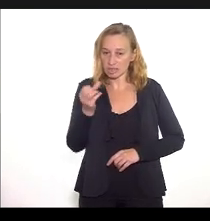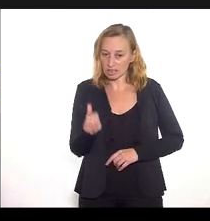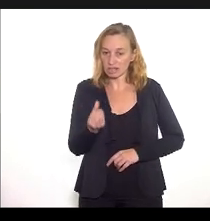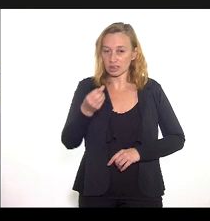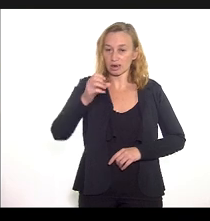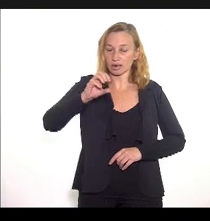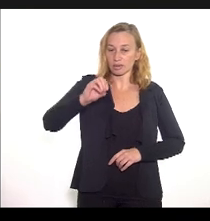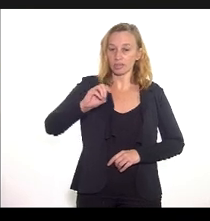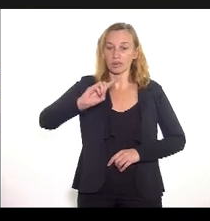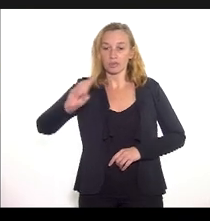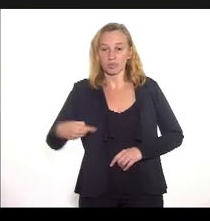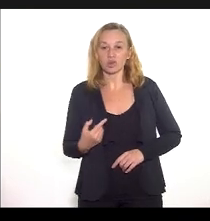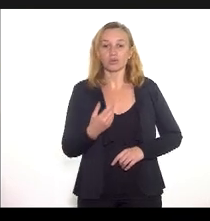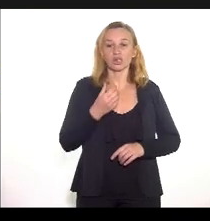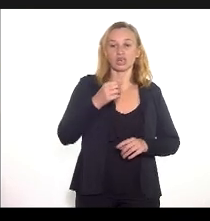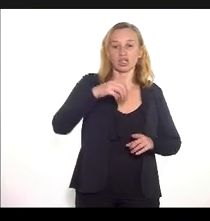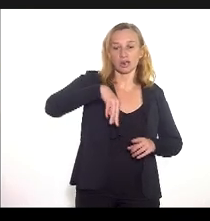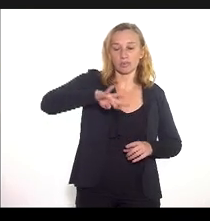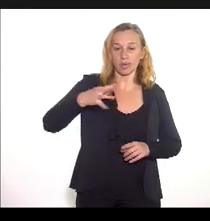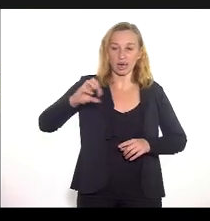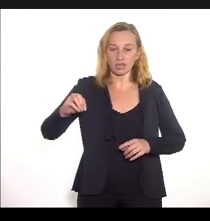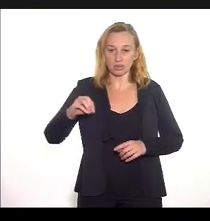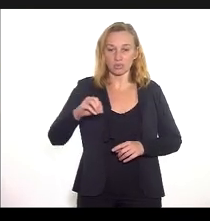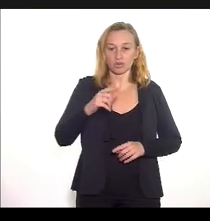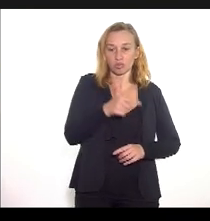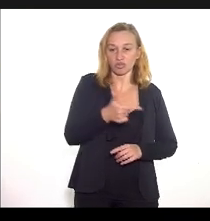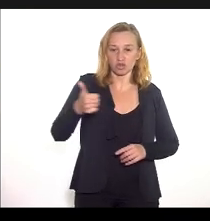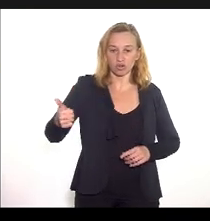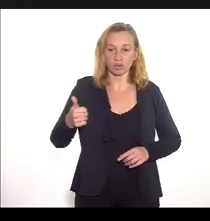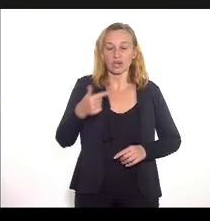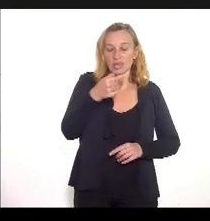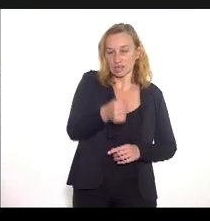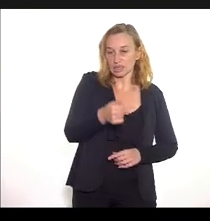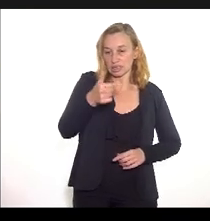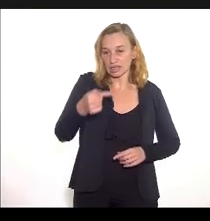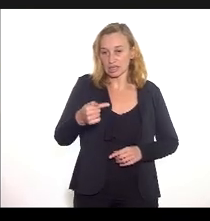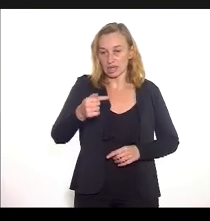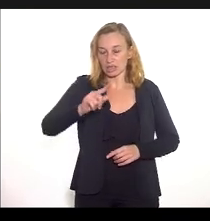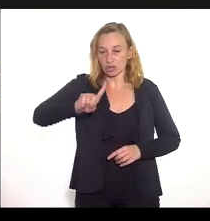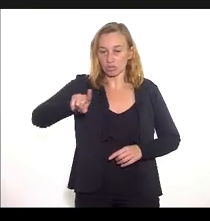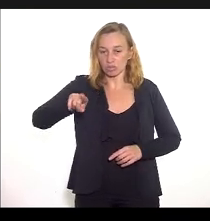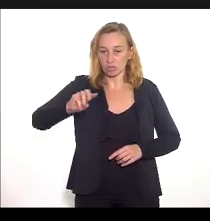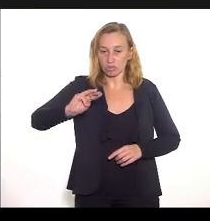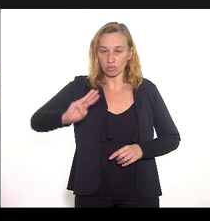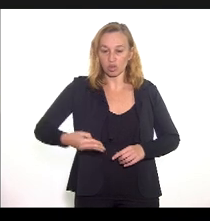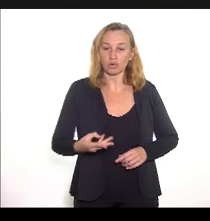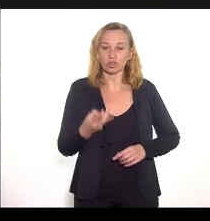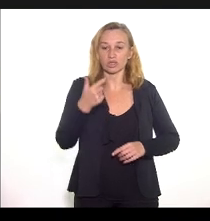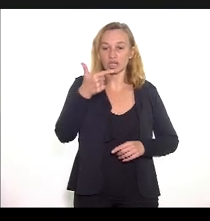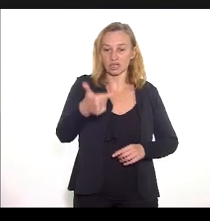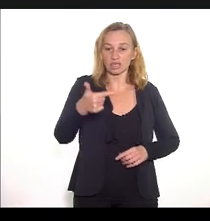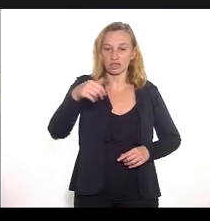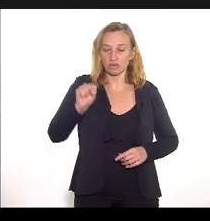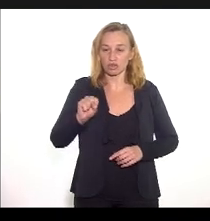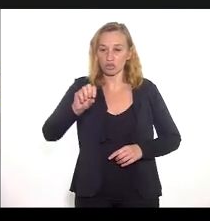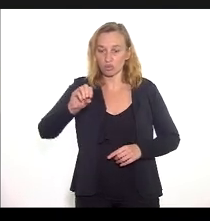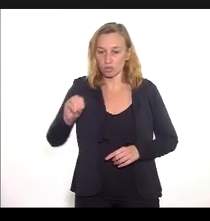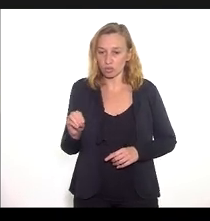em março de 2021 77 milhões 328 mil